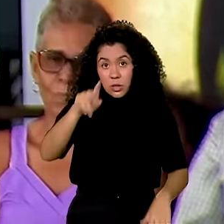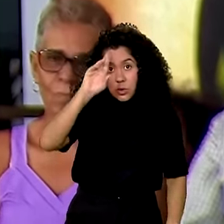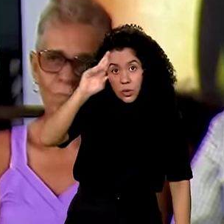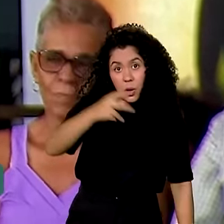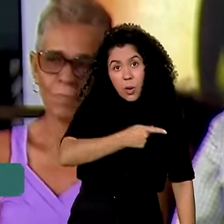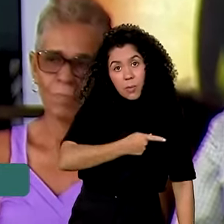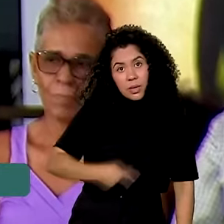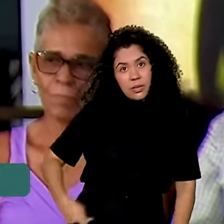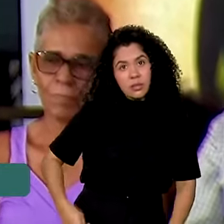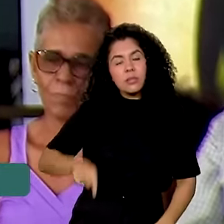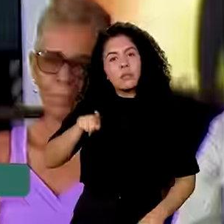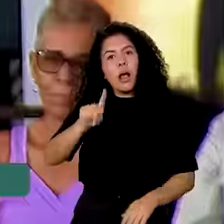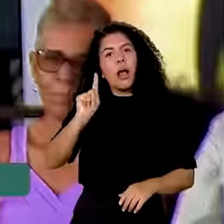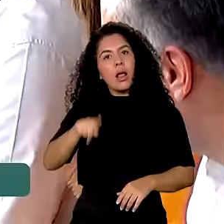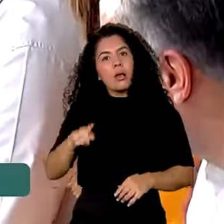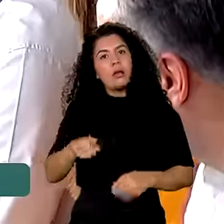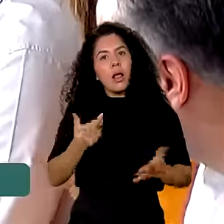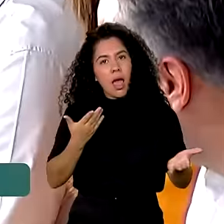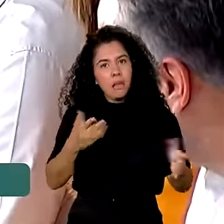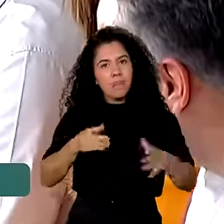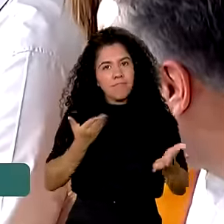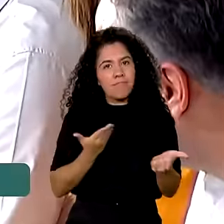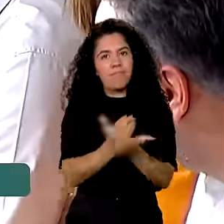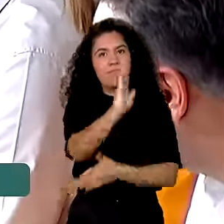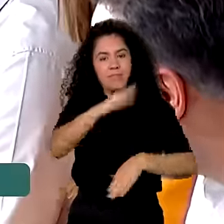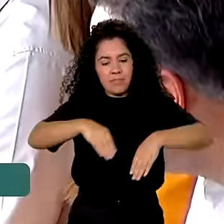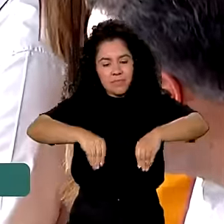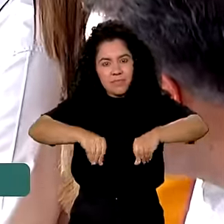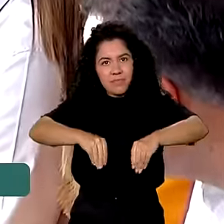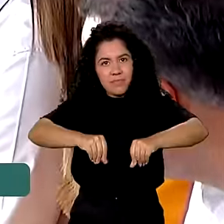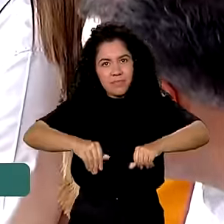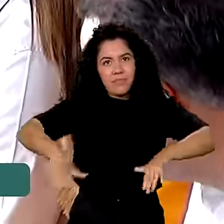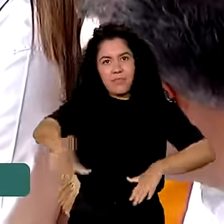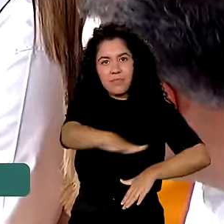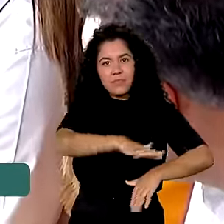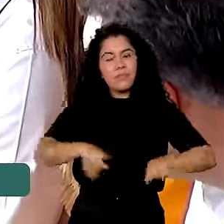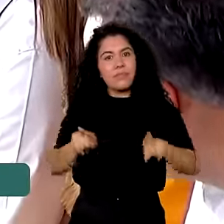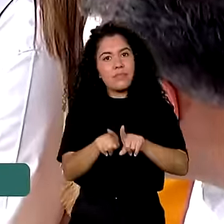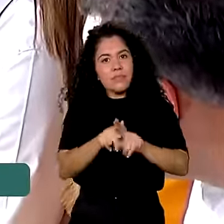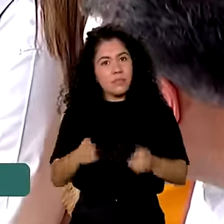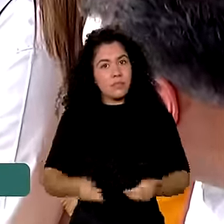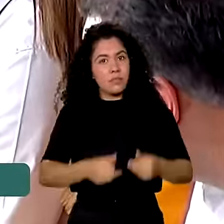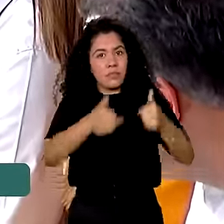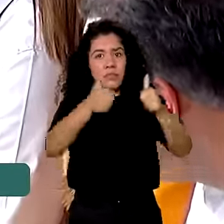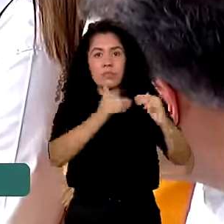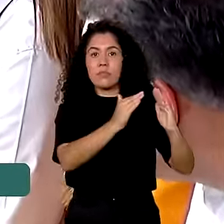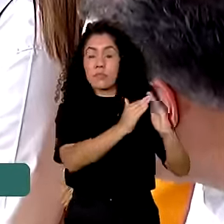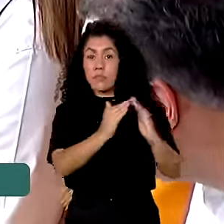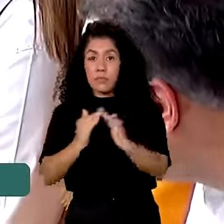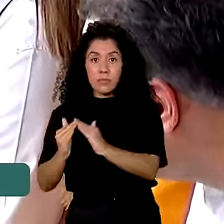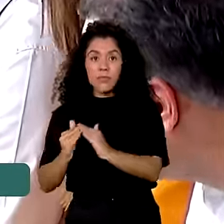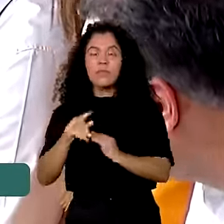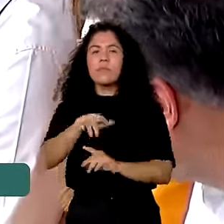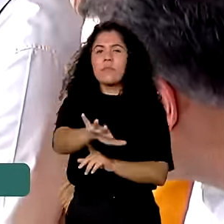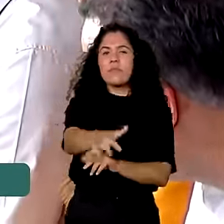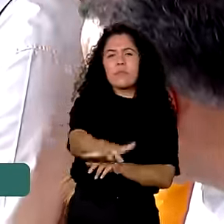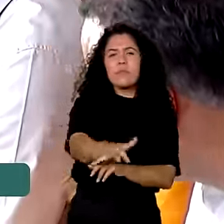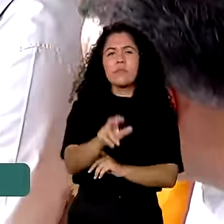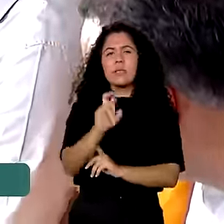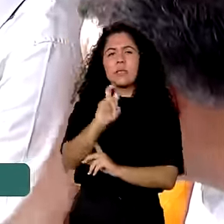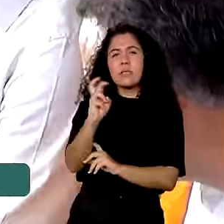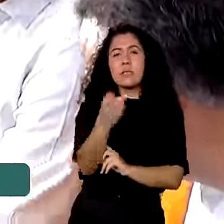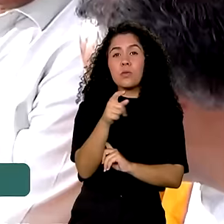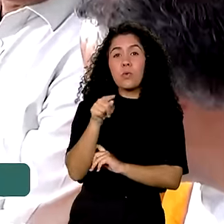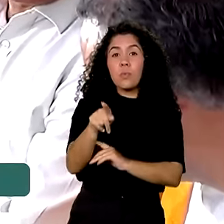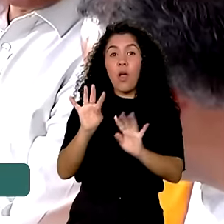que é o programa de regularização fundiária e o programa de melhoria habitacional. São cerca de 5 mil